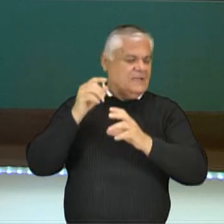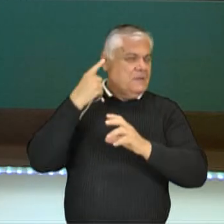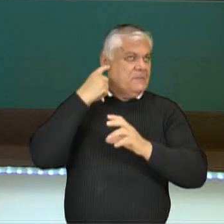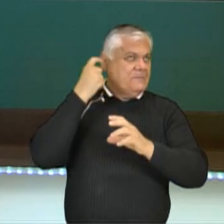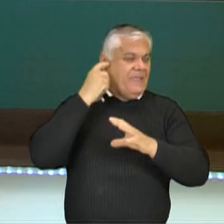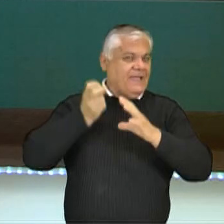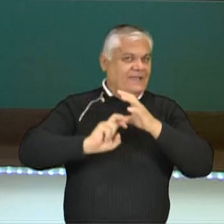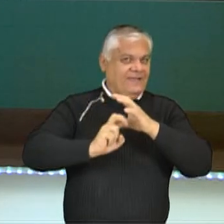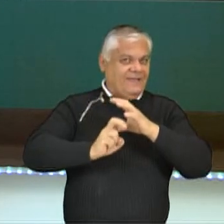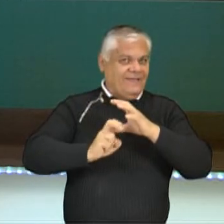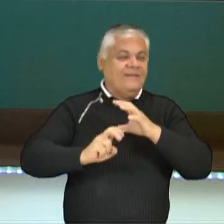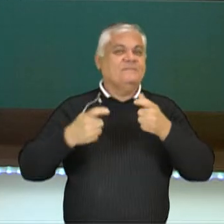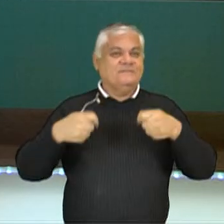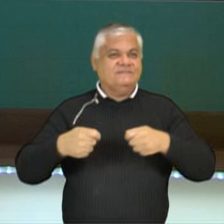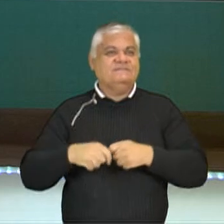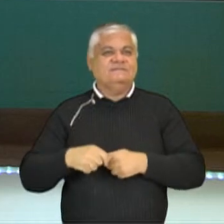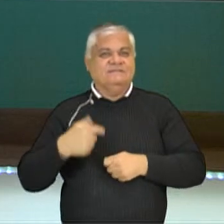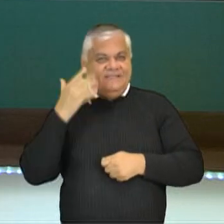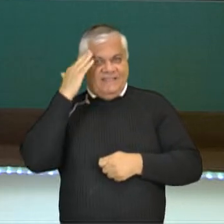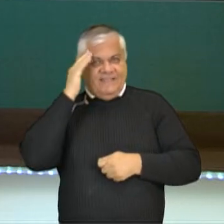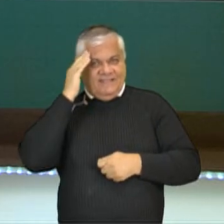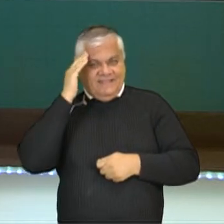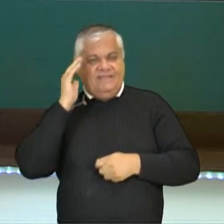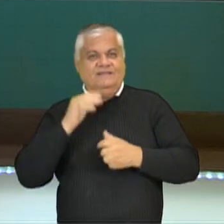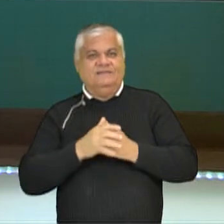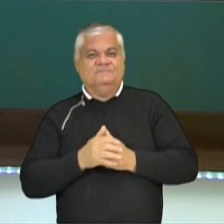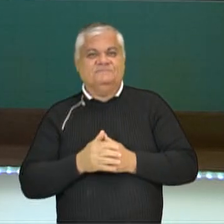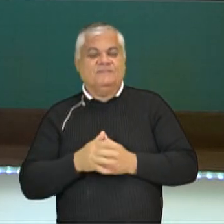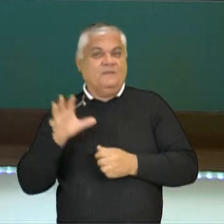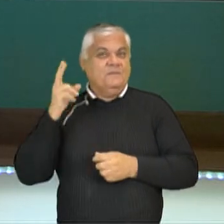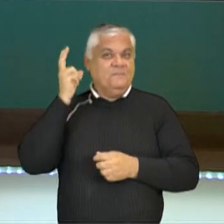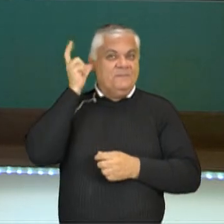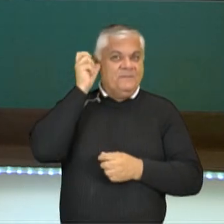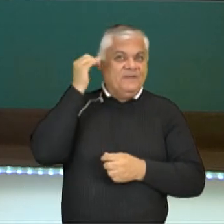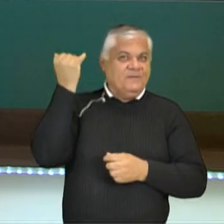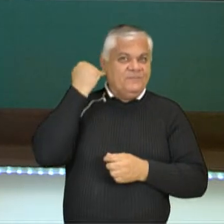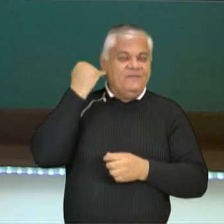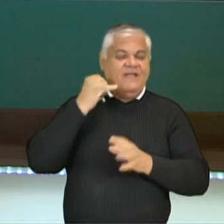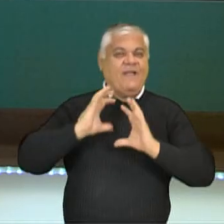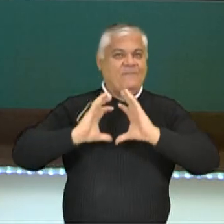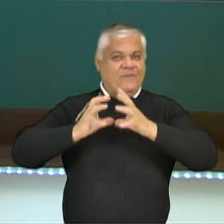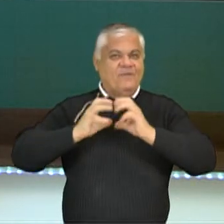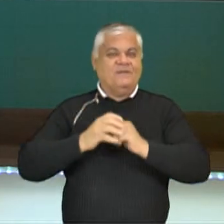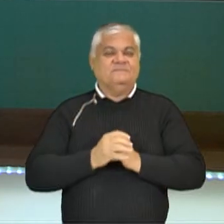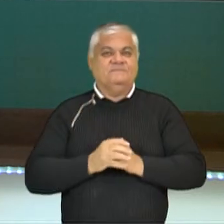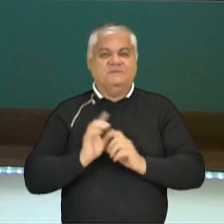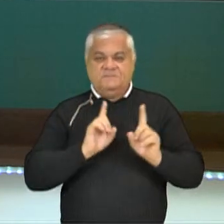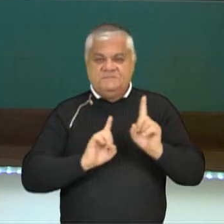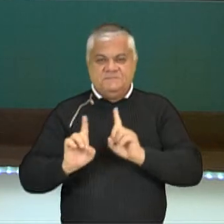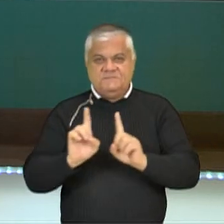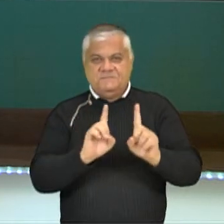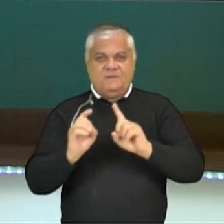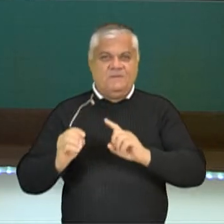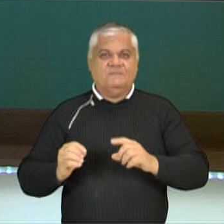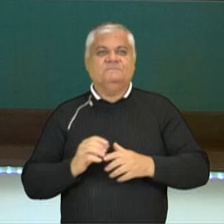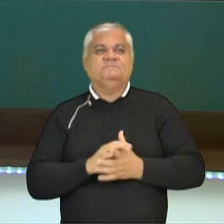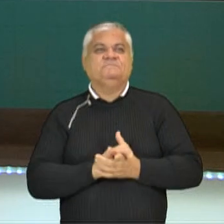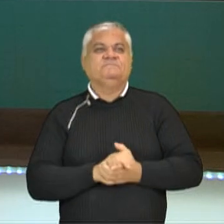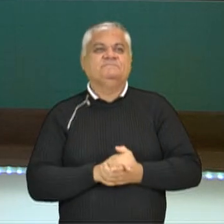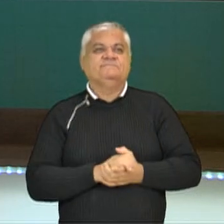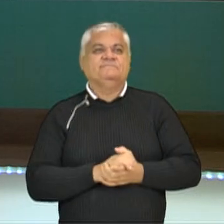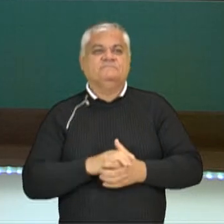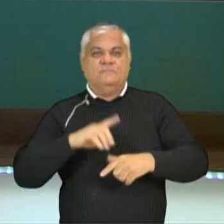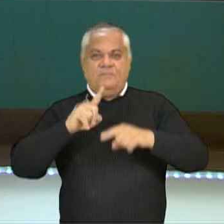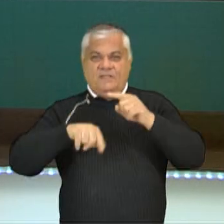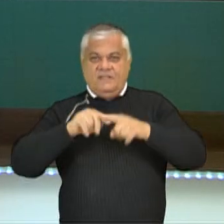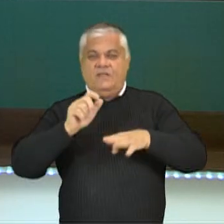tátil e auditiva, precisa desse barulho que a bola emite para que os atletas eles consigam jogar. O